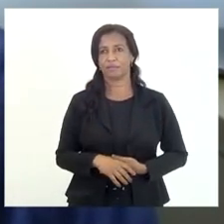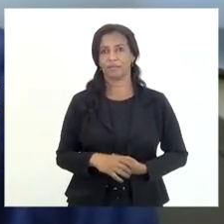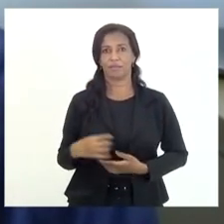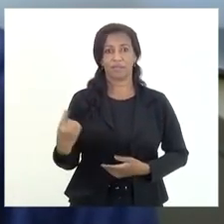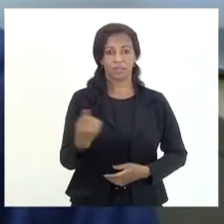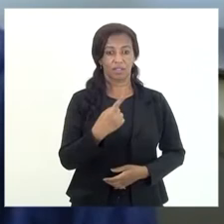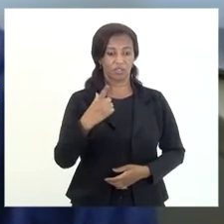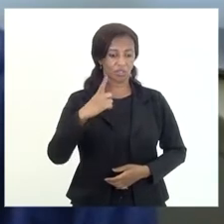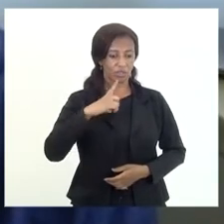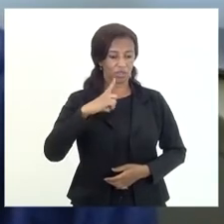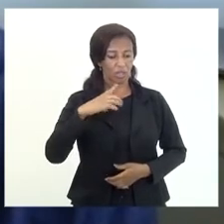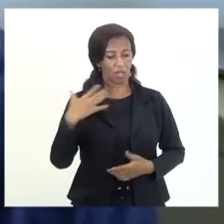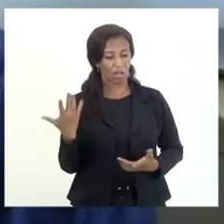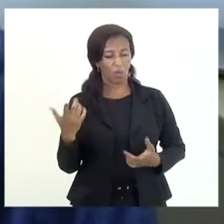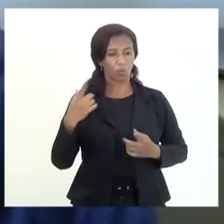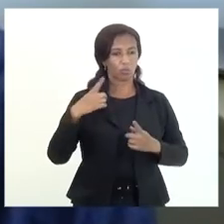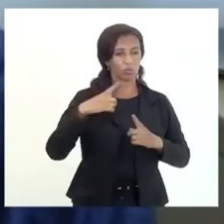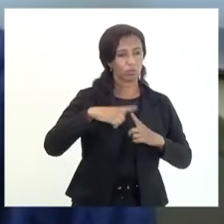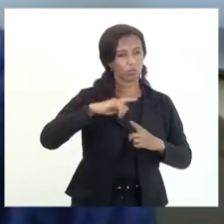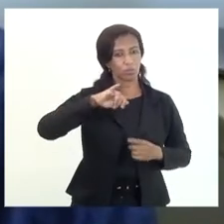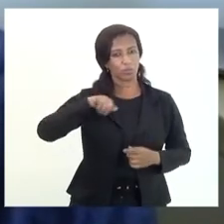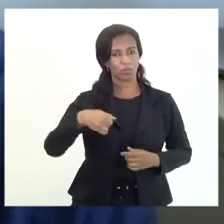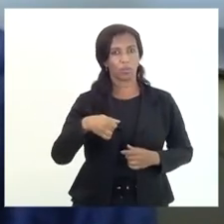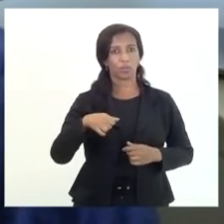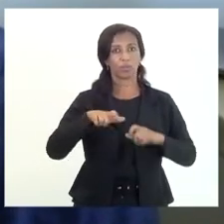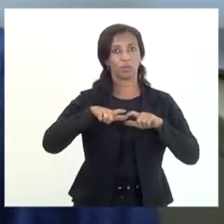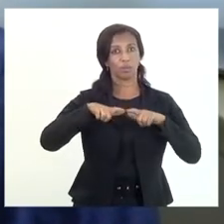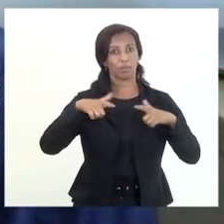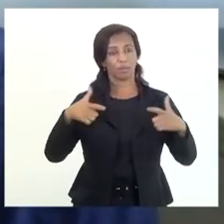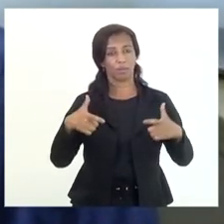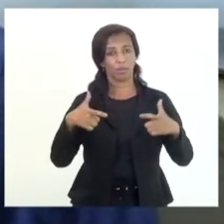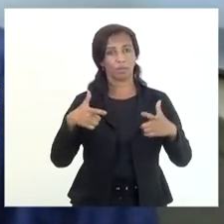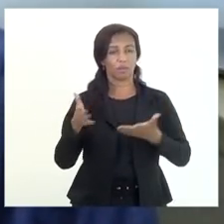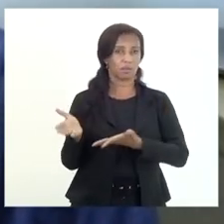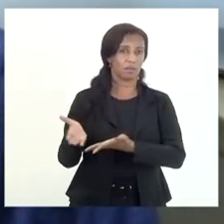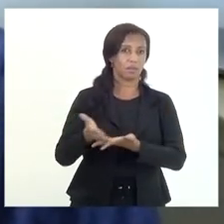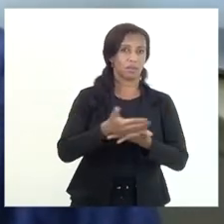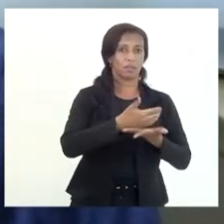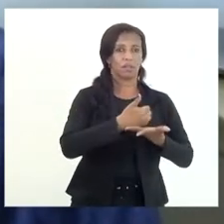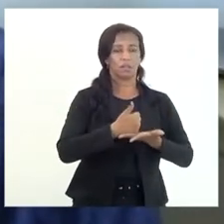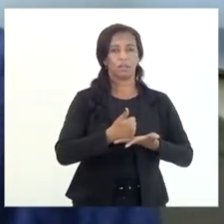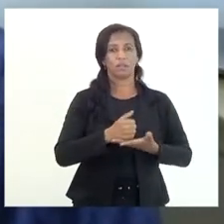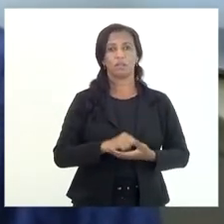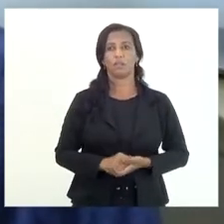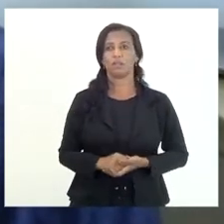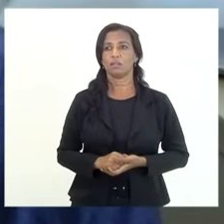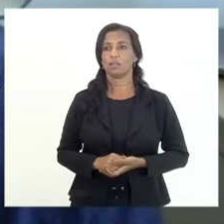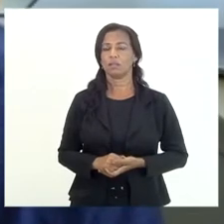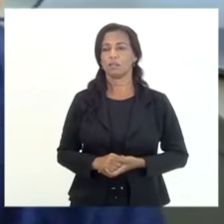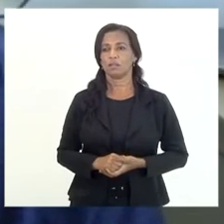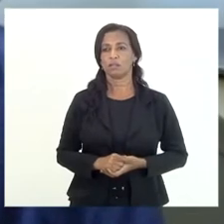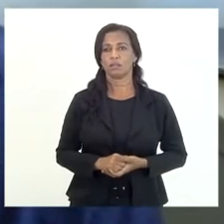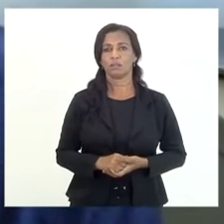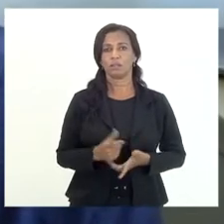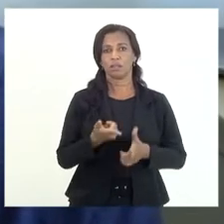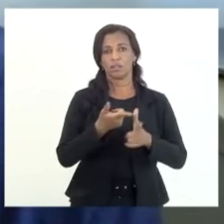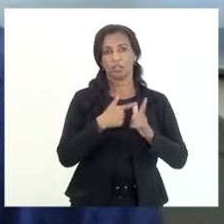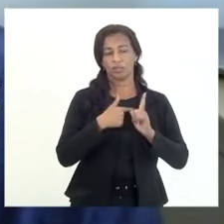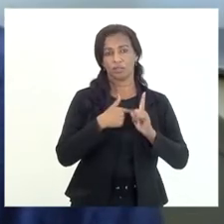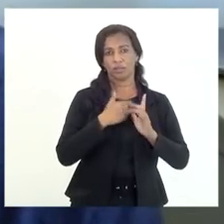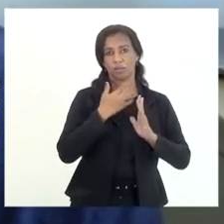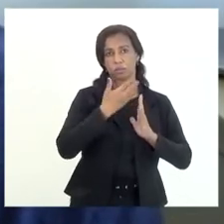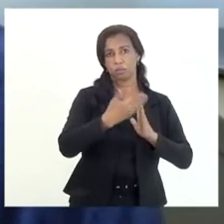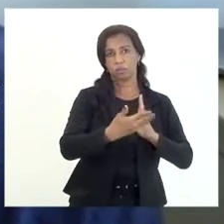algum tipo de possibilidade de aumentar essa arrecadação função da dívida ativa